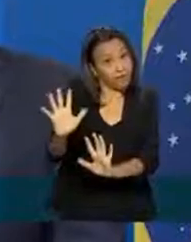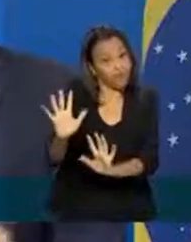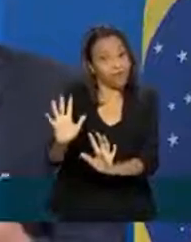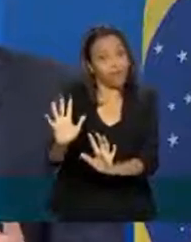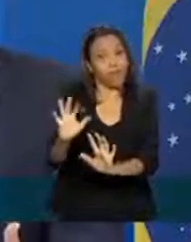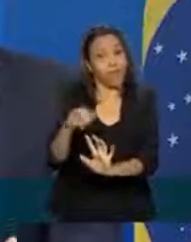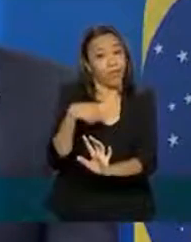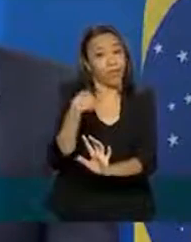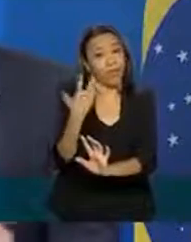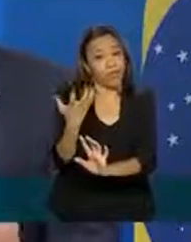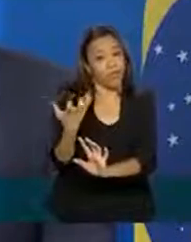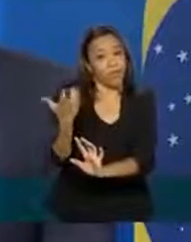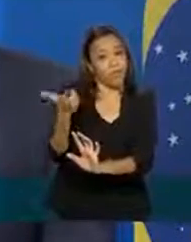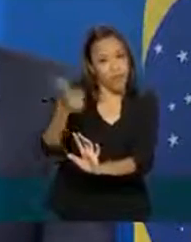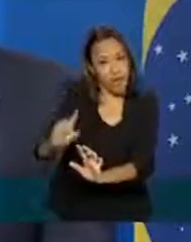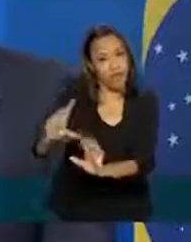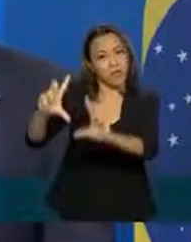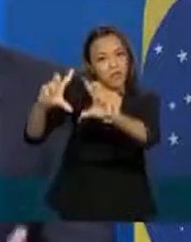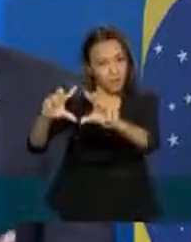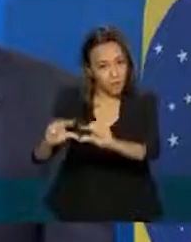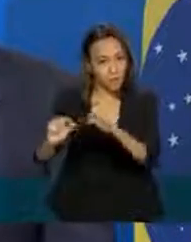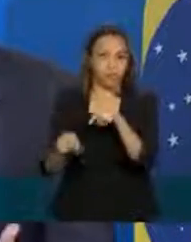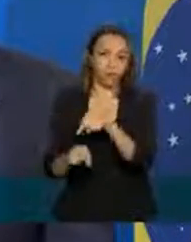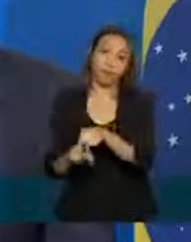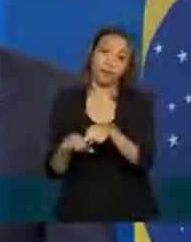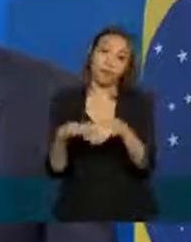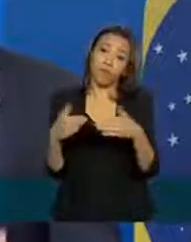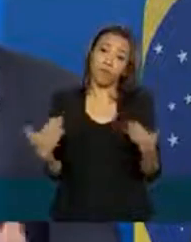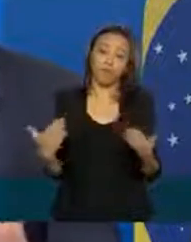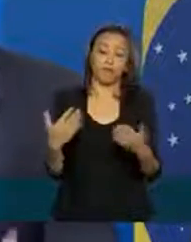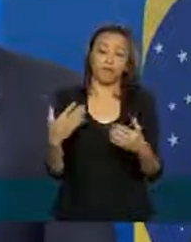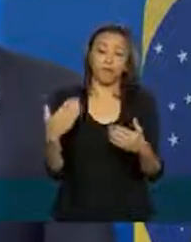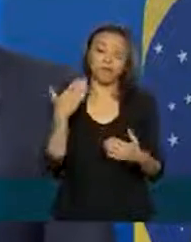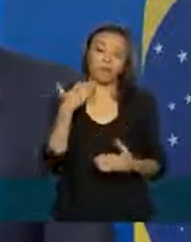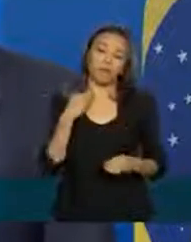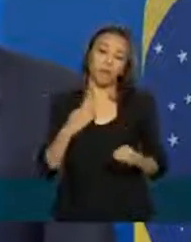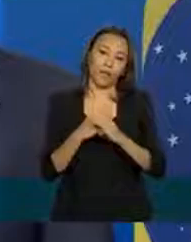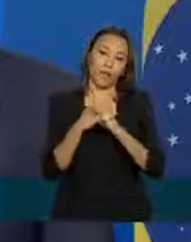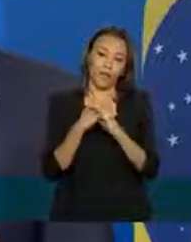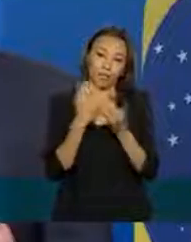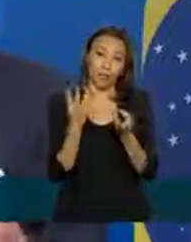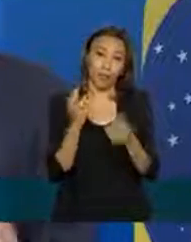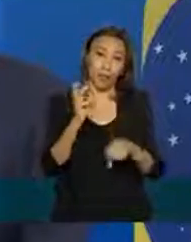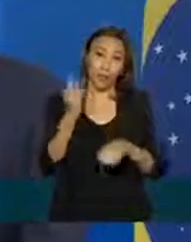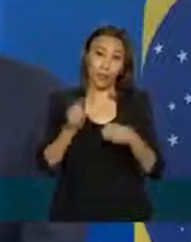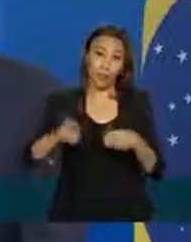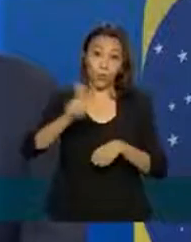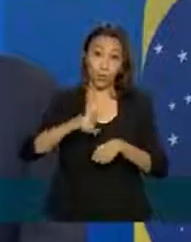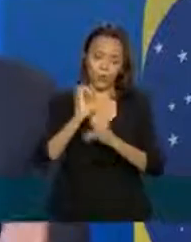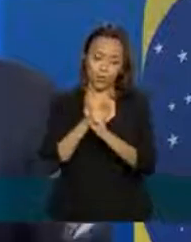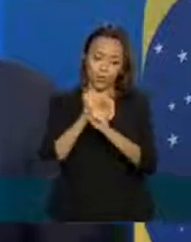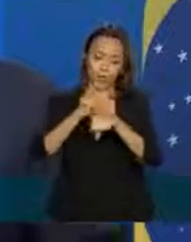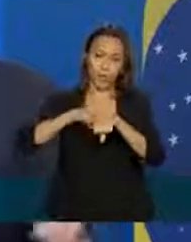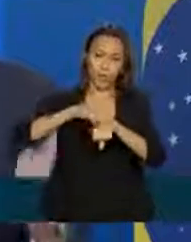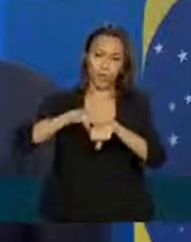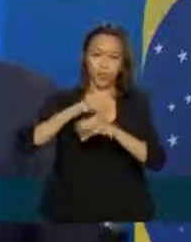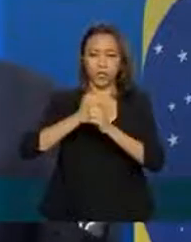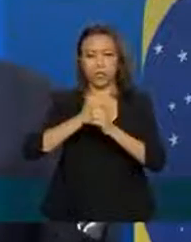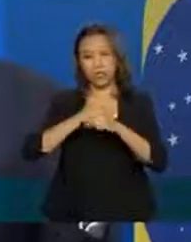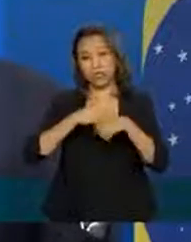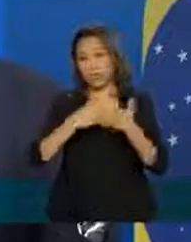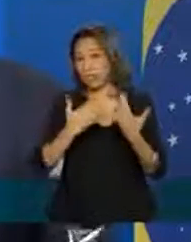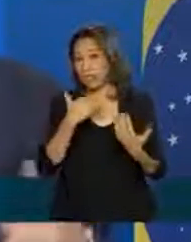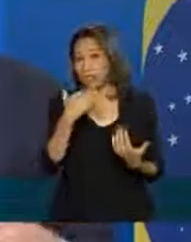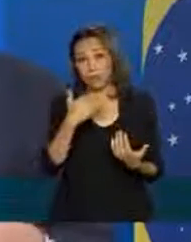nós queremos reduzir mais, mas a Caixa faz matematicamente, porque se não, acontece o